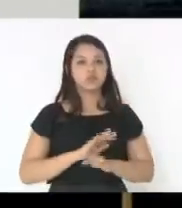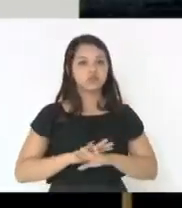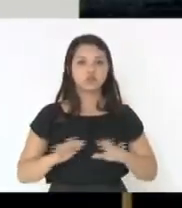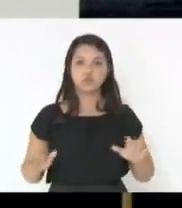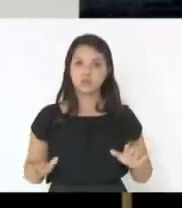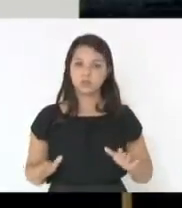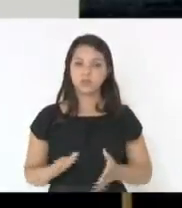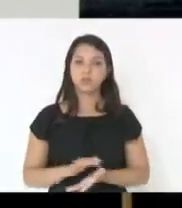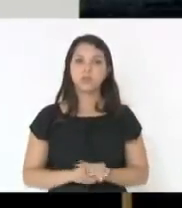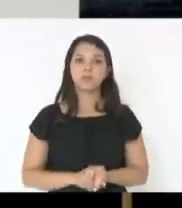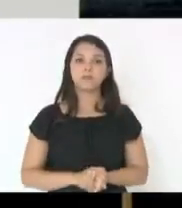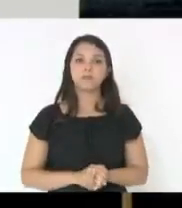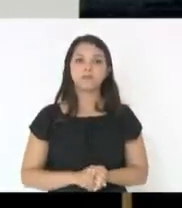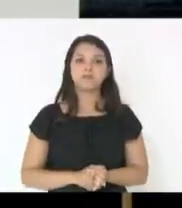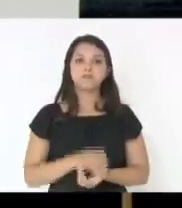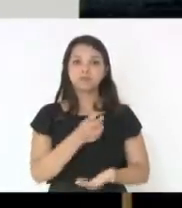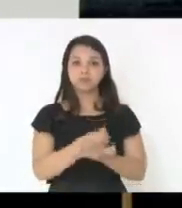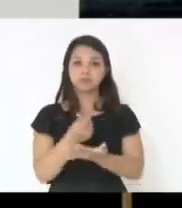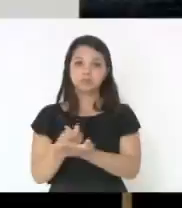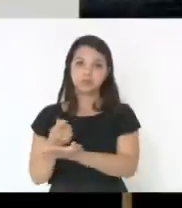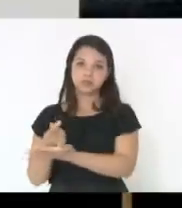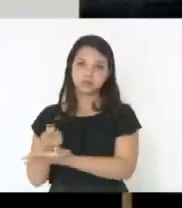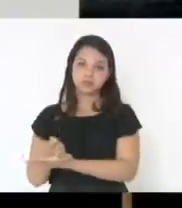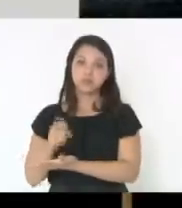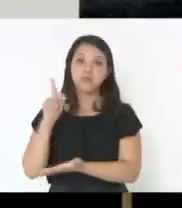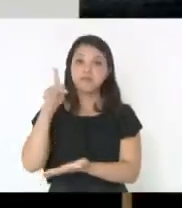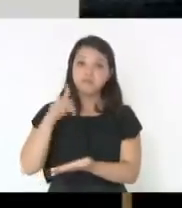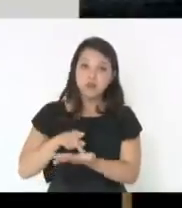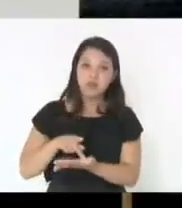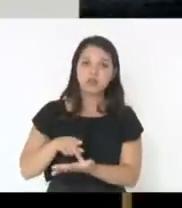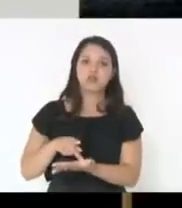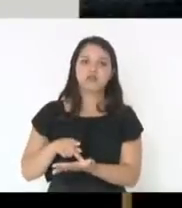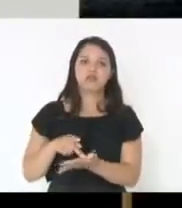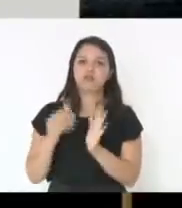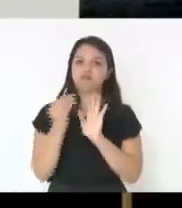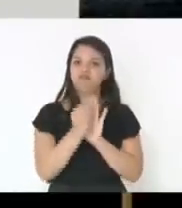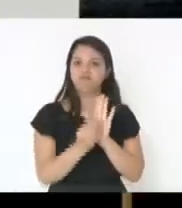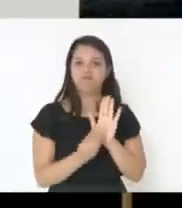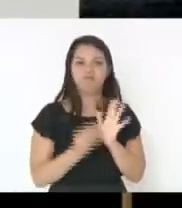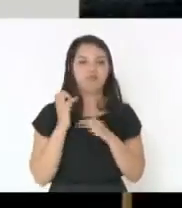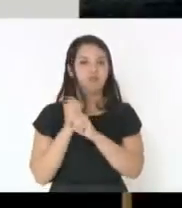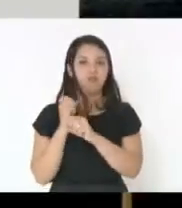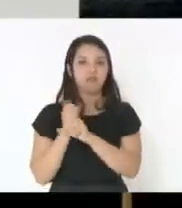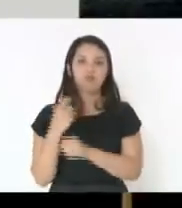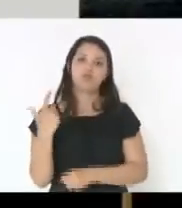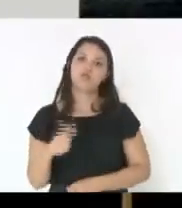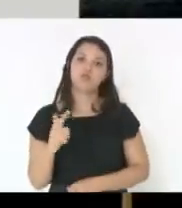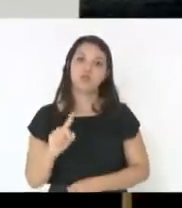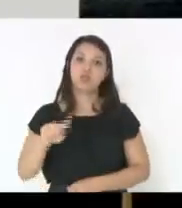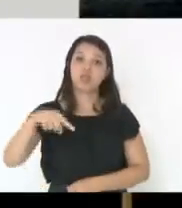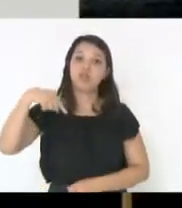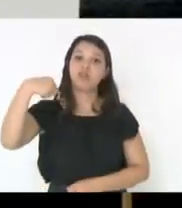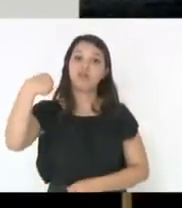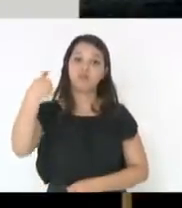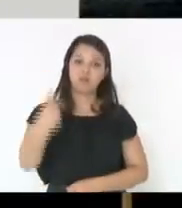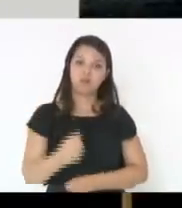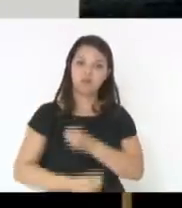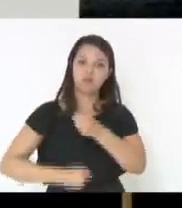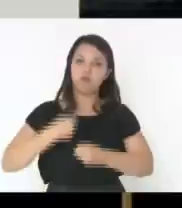e liquidado, mas não aquilo que efetivamente foi pago. Depois, quando passa o ano, normalmente o governo